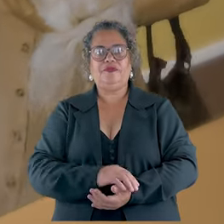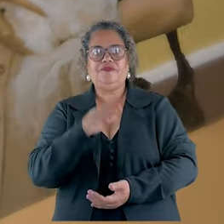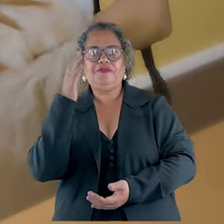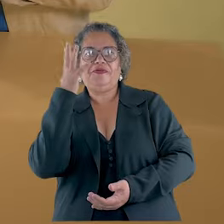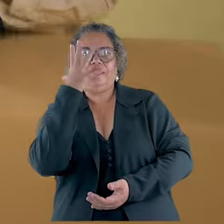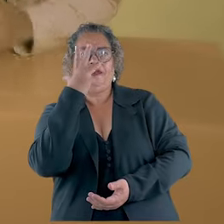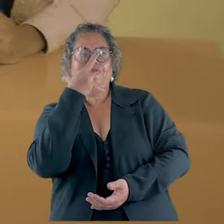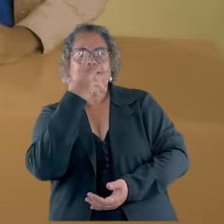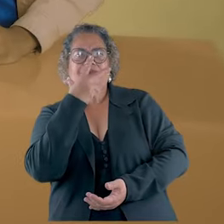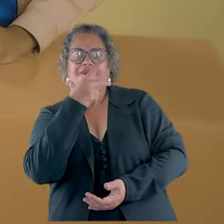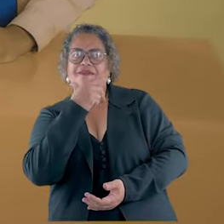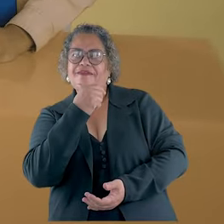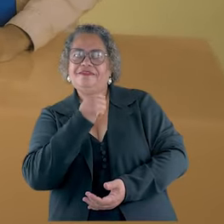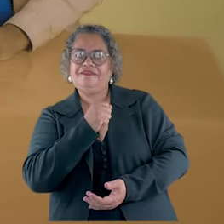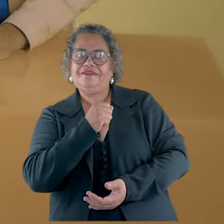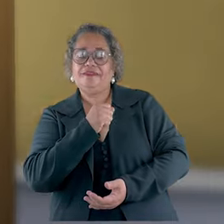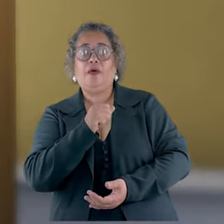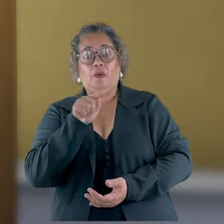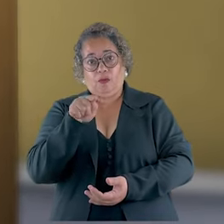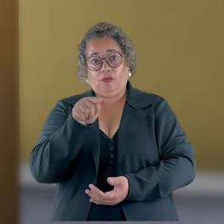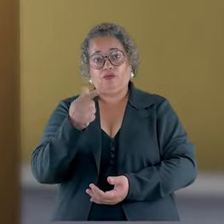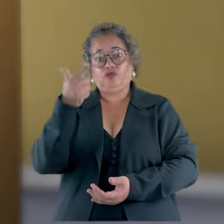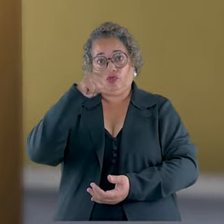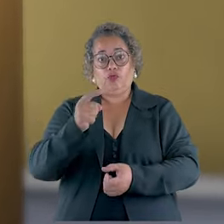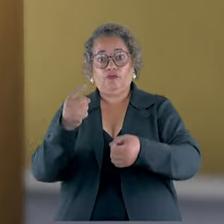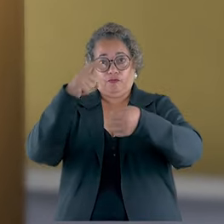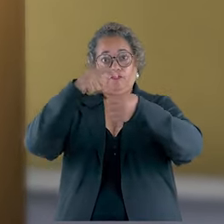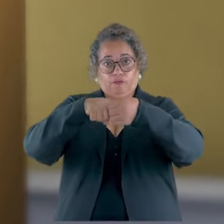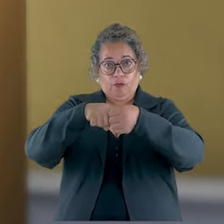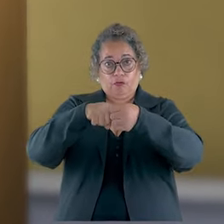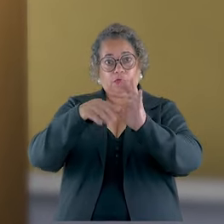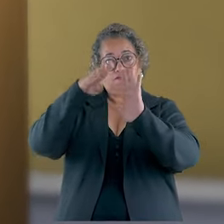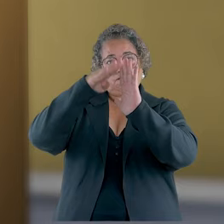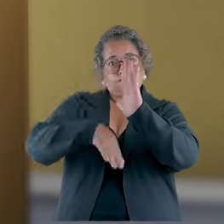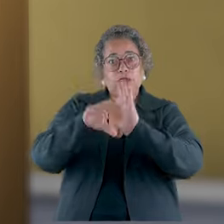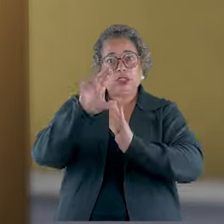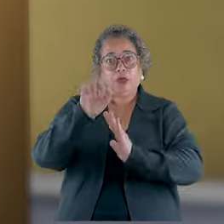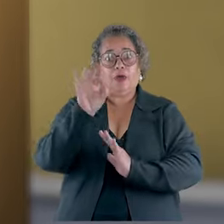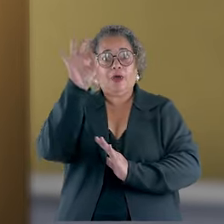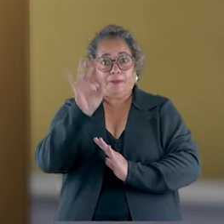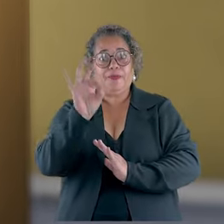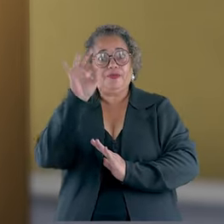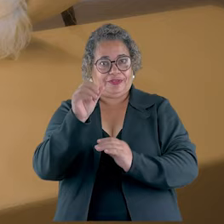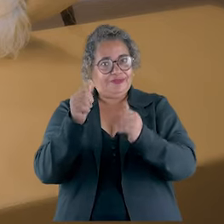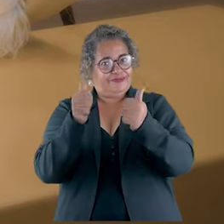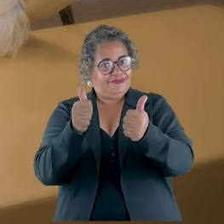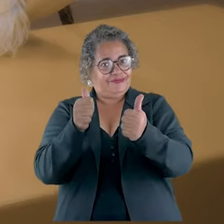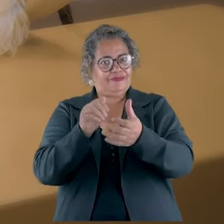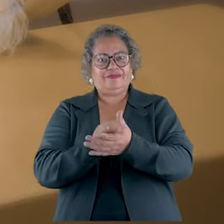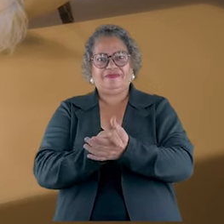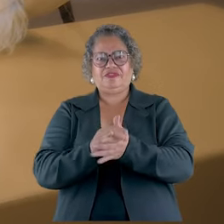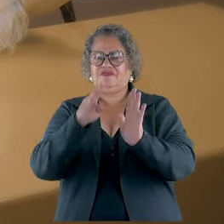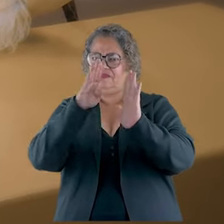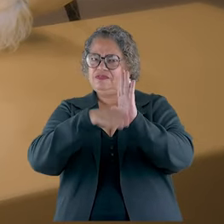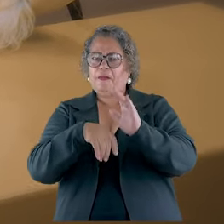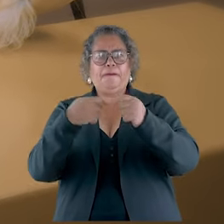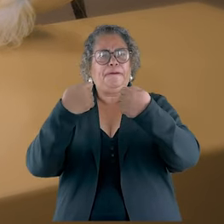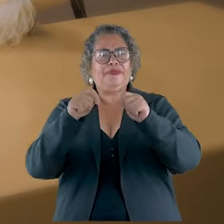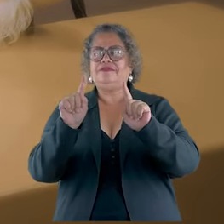Oh, ela ficou linda! Pra você virar freguesa e voltar mais vezes, vou te dar 50% de desconto nesse serviço, tá?